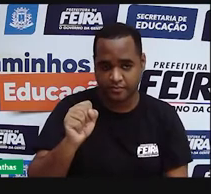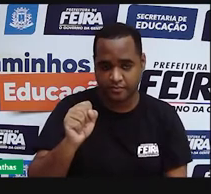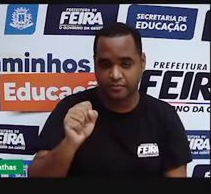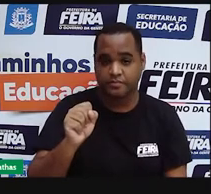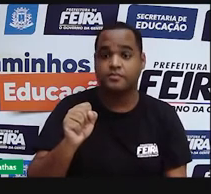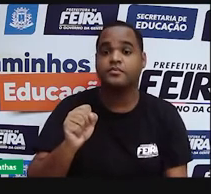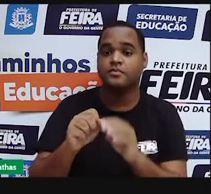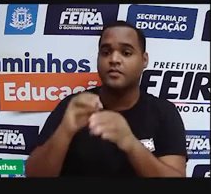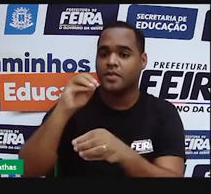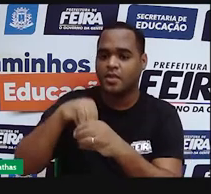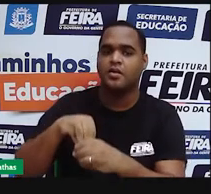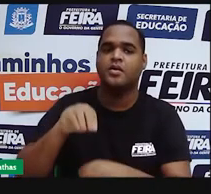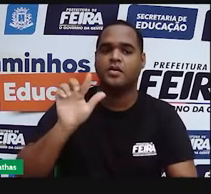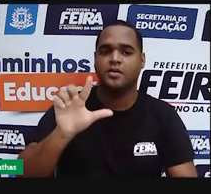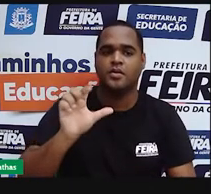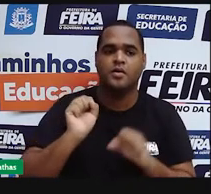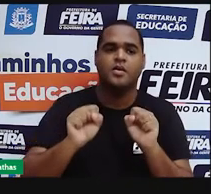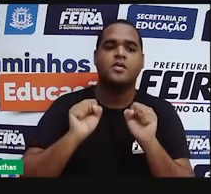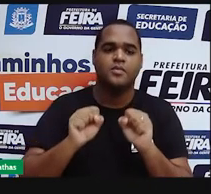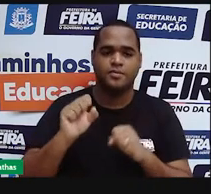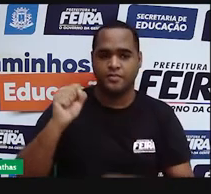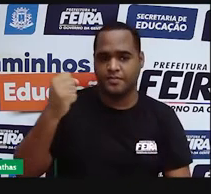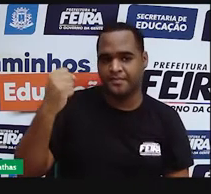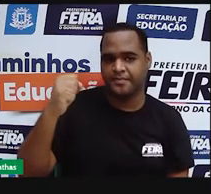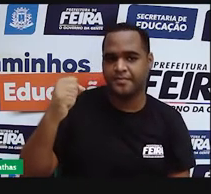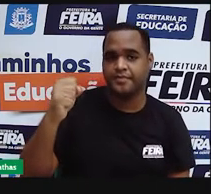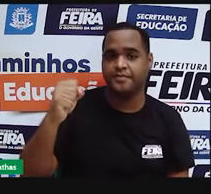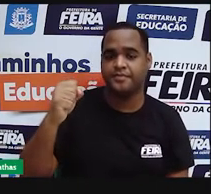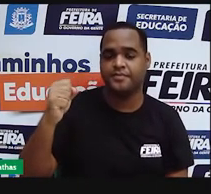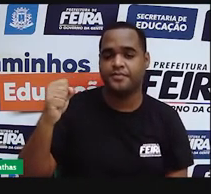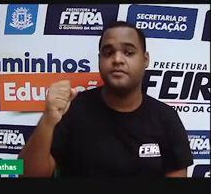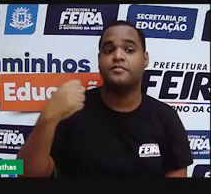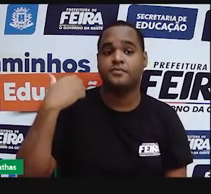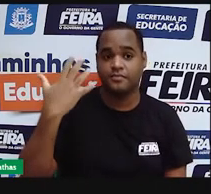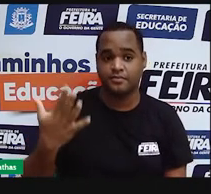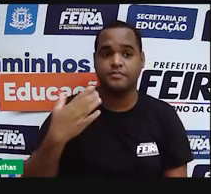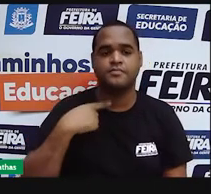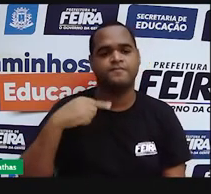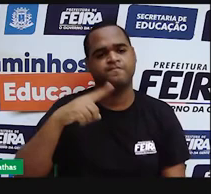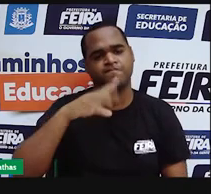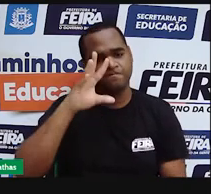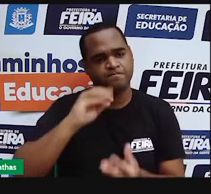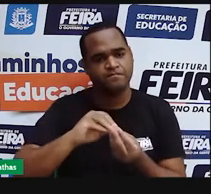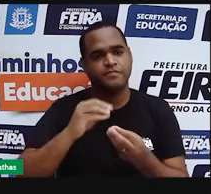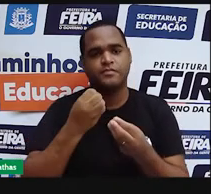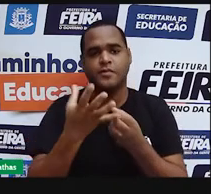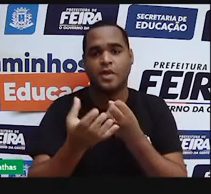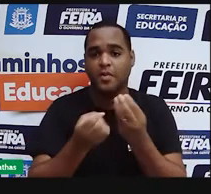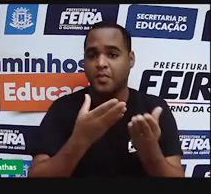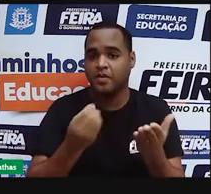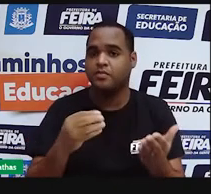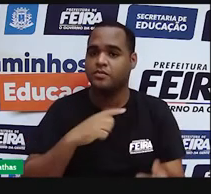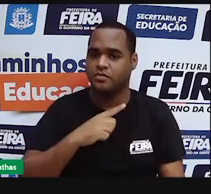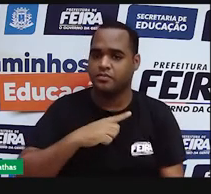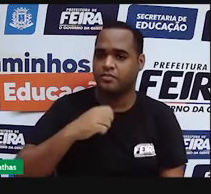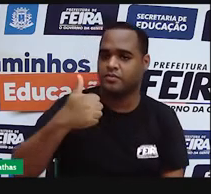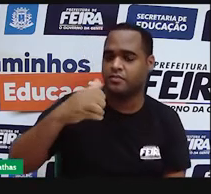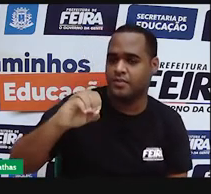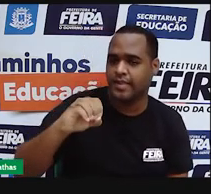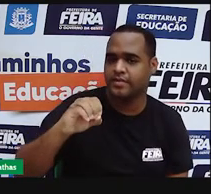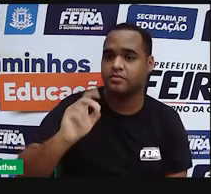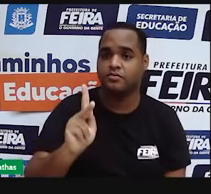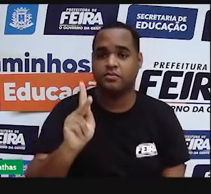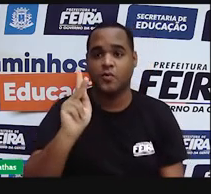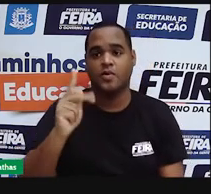Na camada L estariam os oito, que é o máximo que ela comporta, então, aqui a gente já distribuiu dez ao todo, dois na